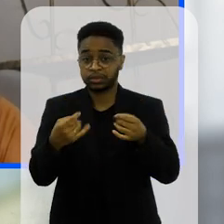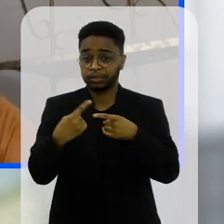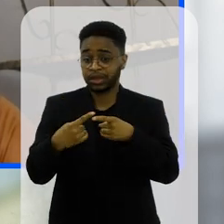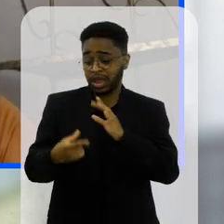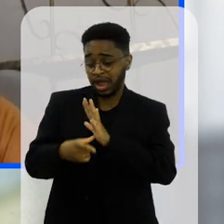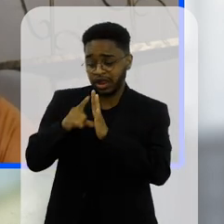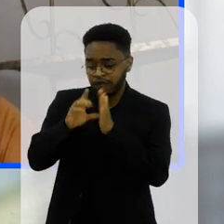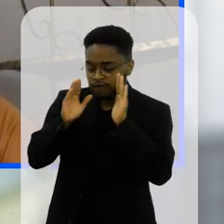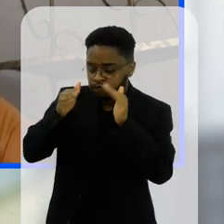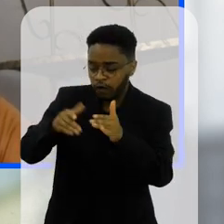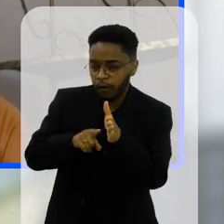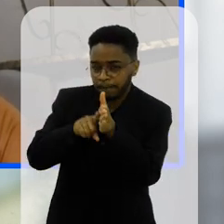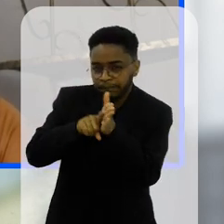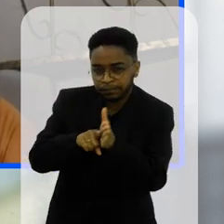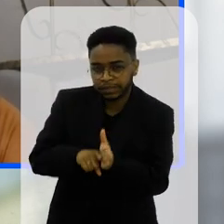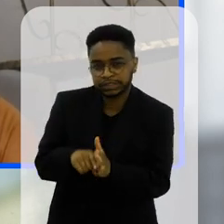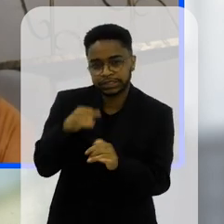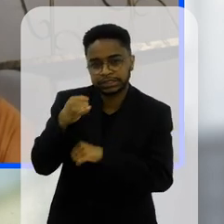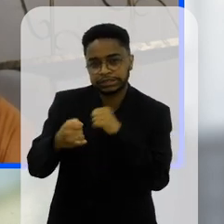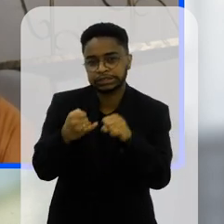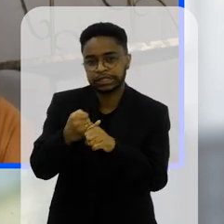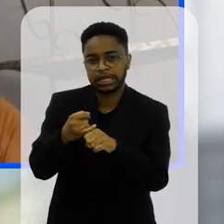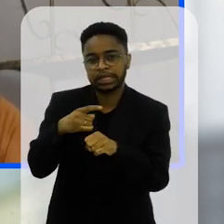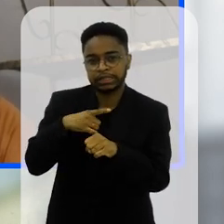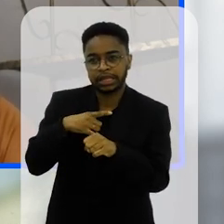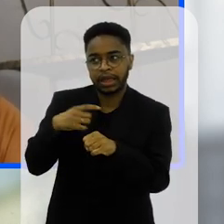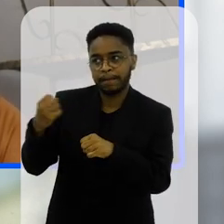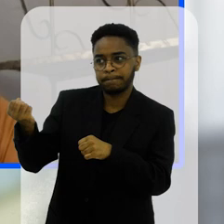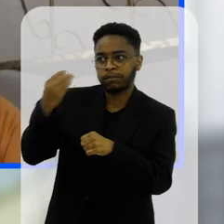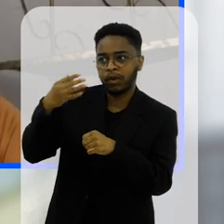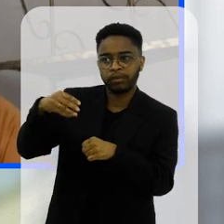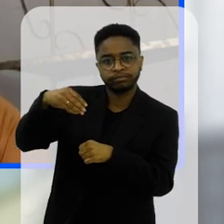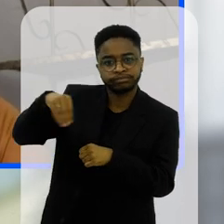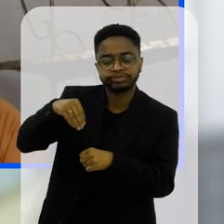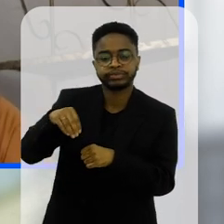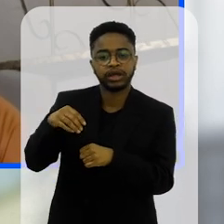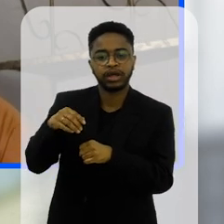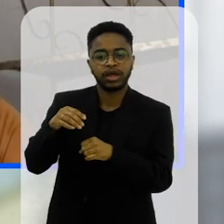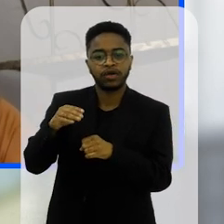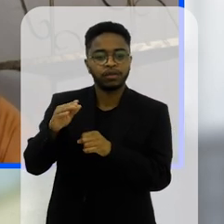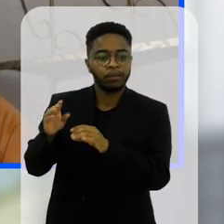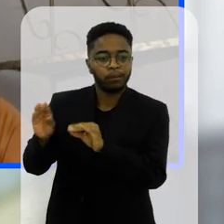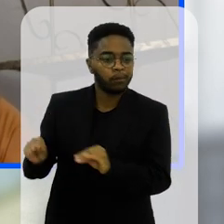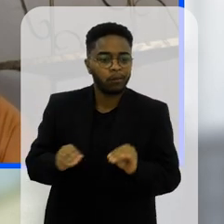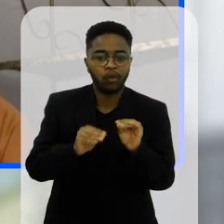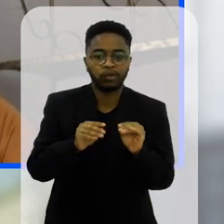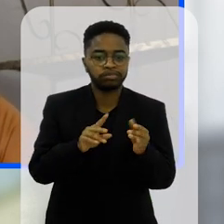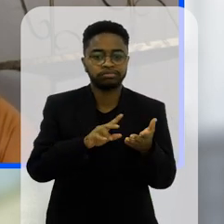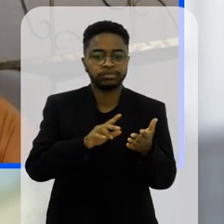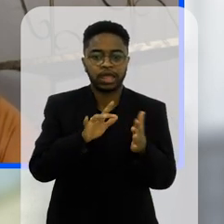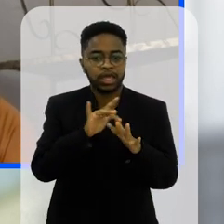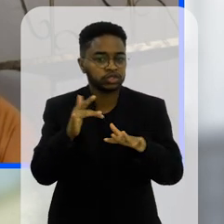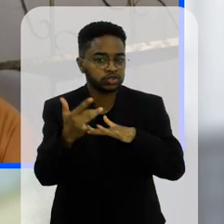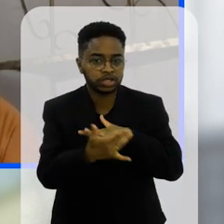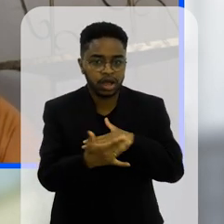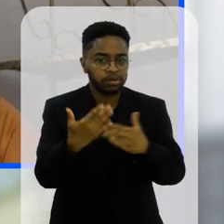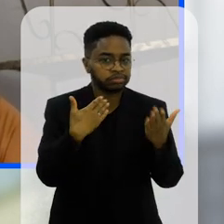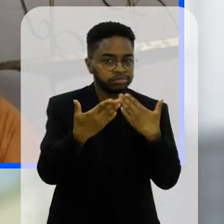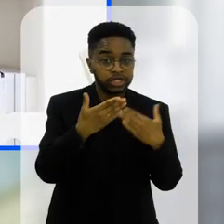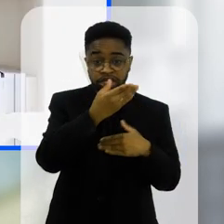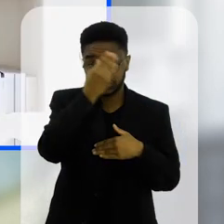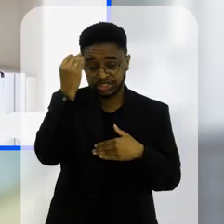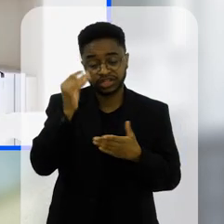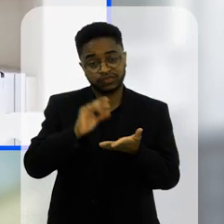que estava focado ali numa pesquisa na internet e aí já parte para a rede social já parte para uma conversa e esquece